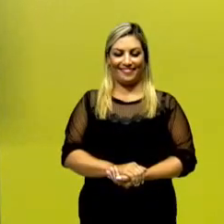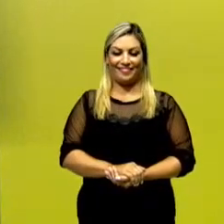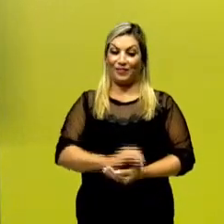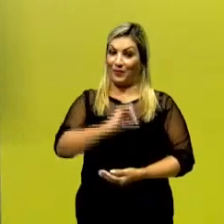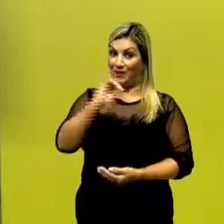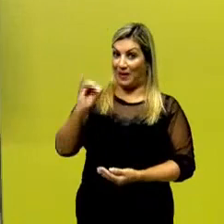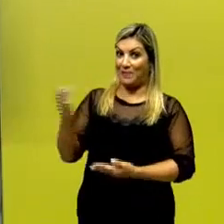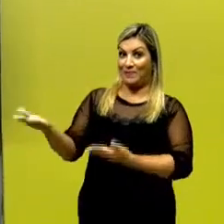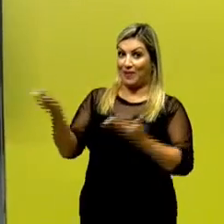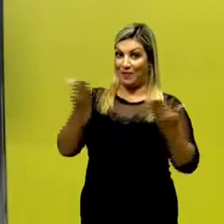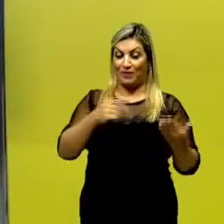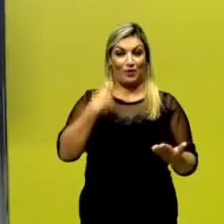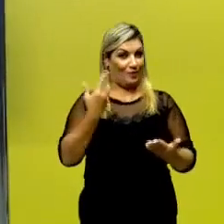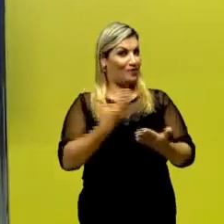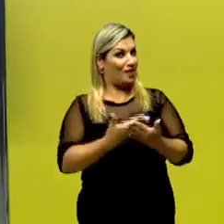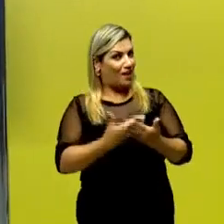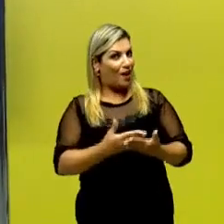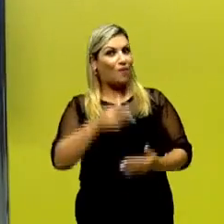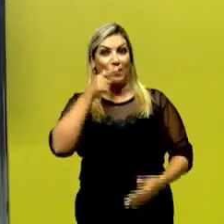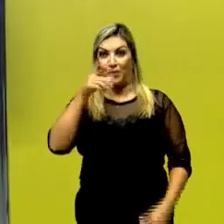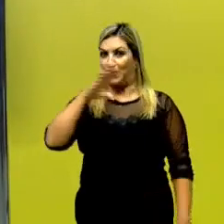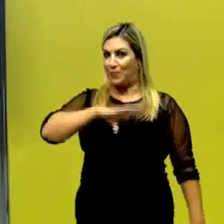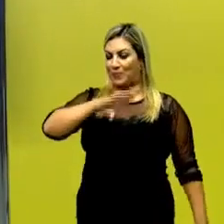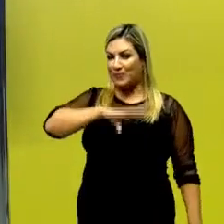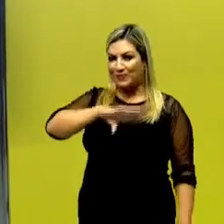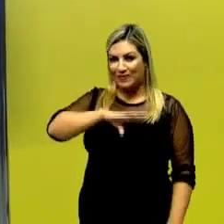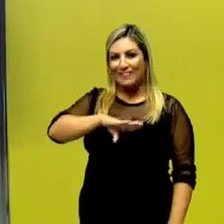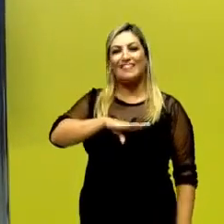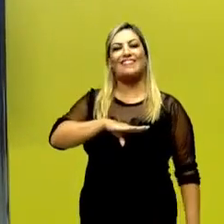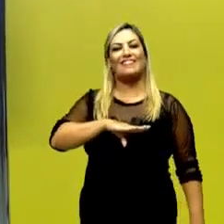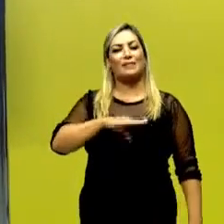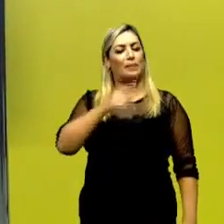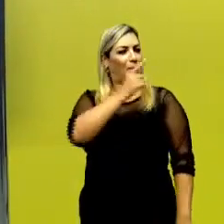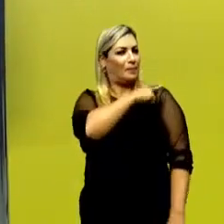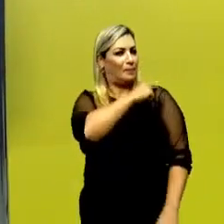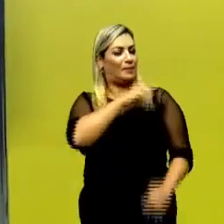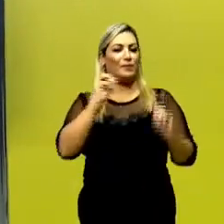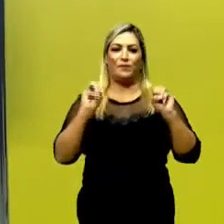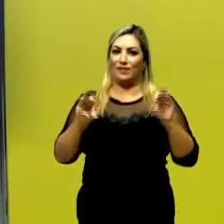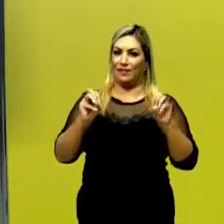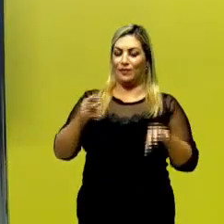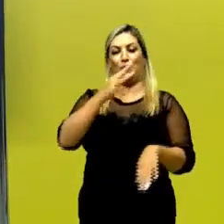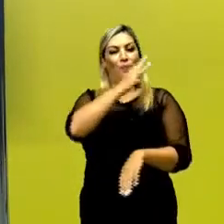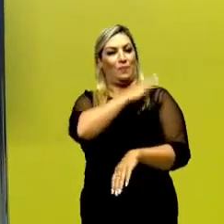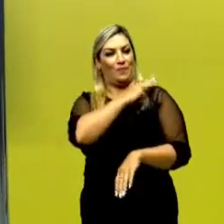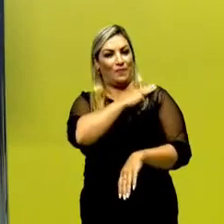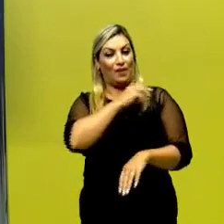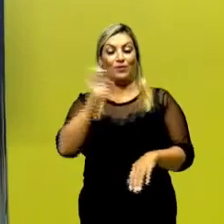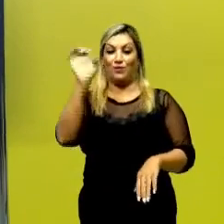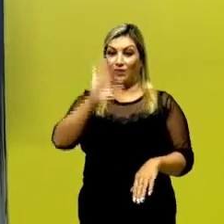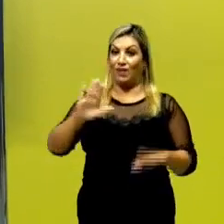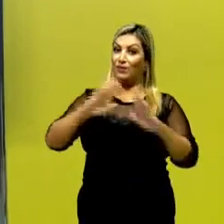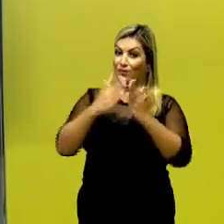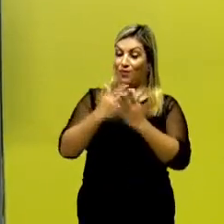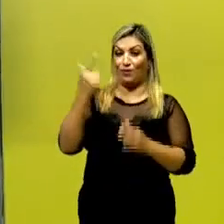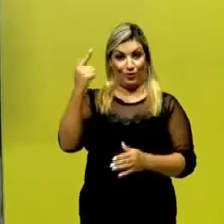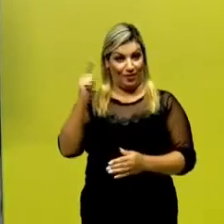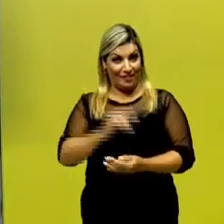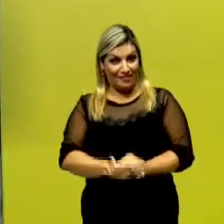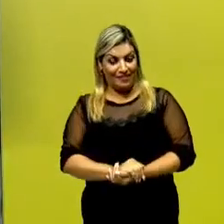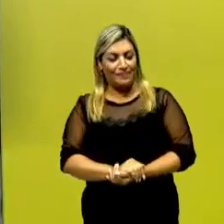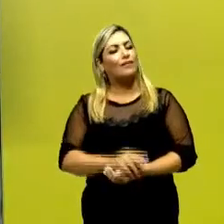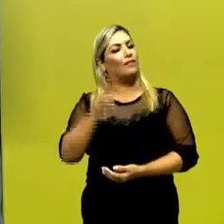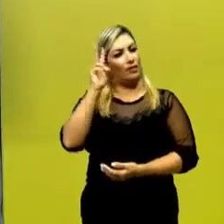Olá, sejam bem-vindos à nossa aula de língua portuguesa para a primeira série do ensino médio da Rede Estadual de Goiás.